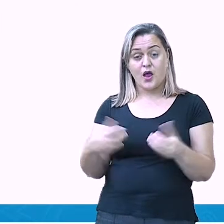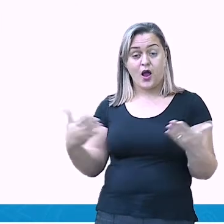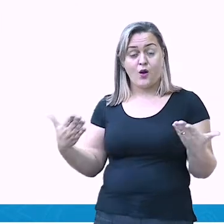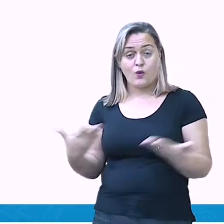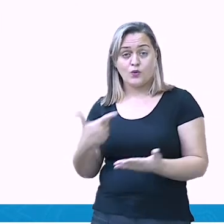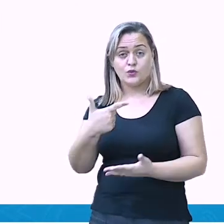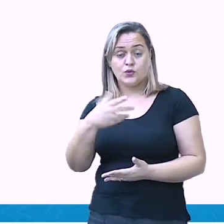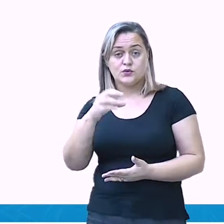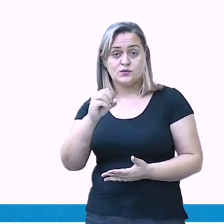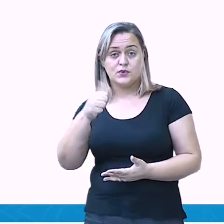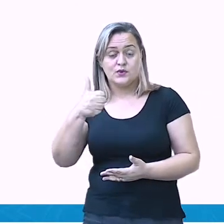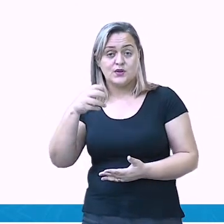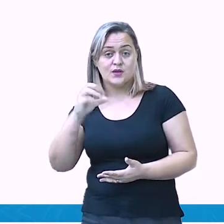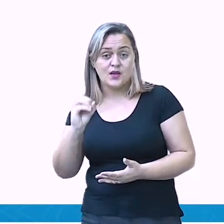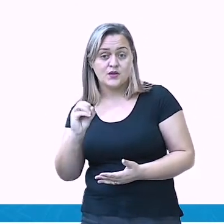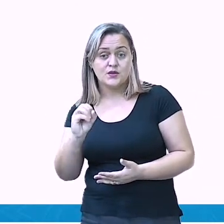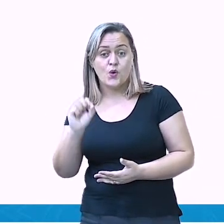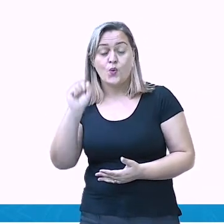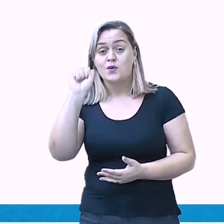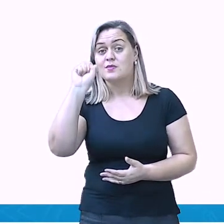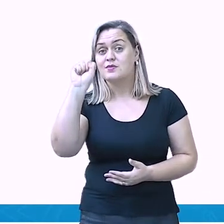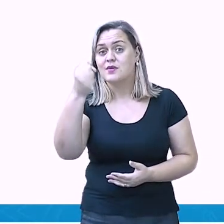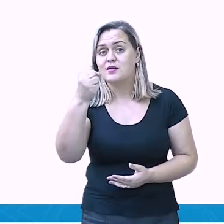% em 2010.